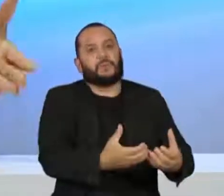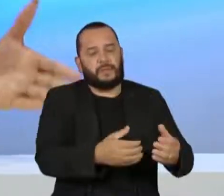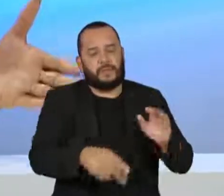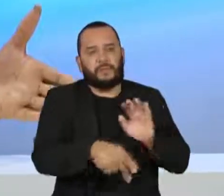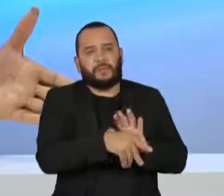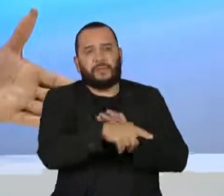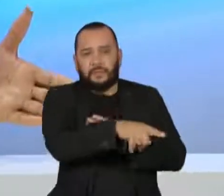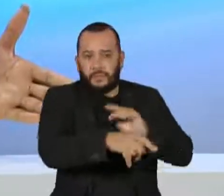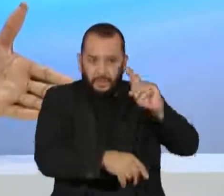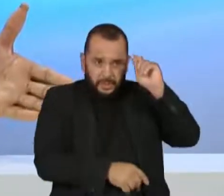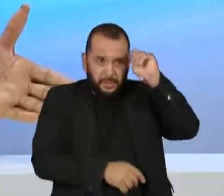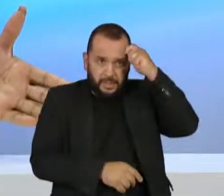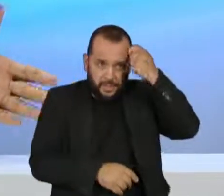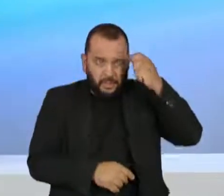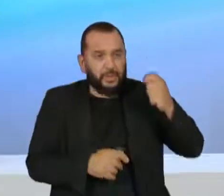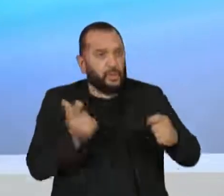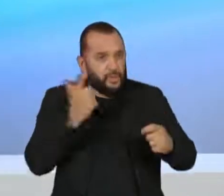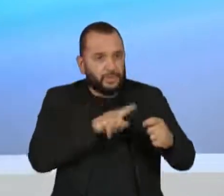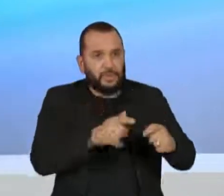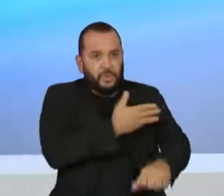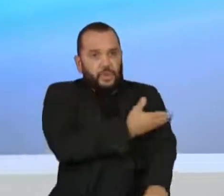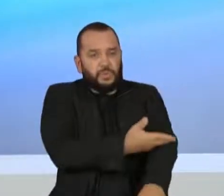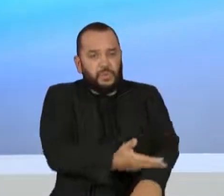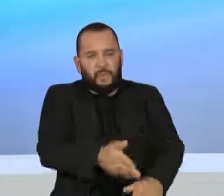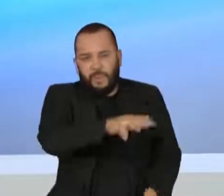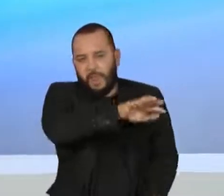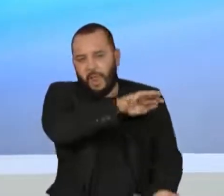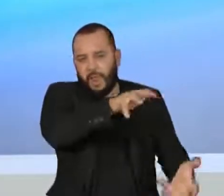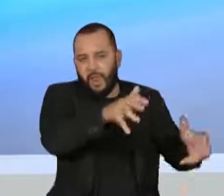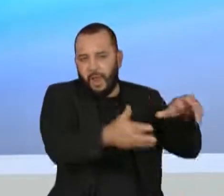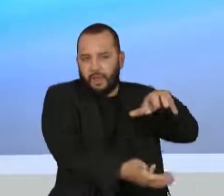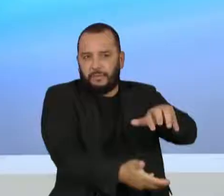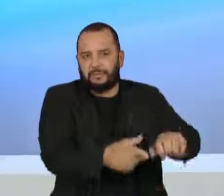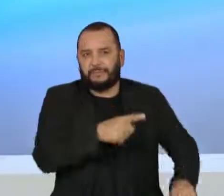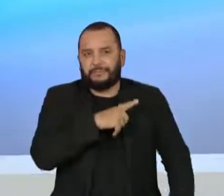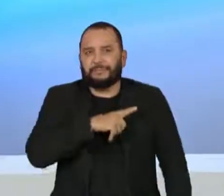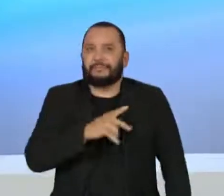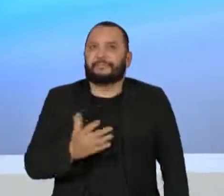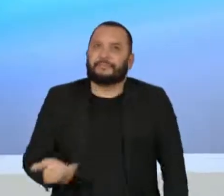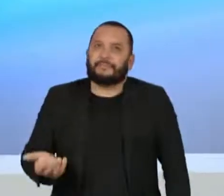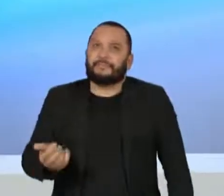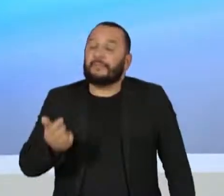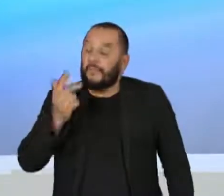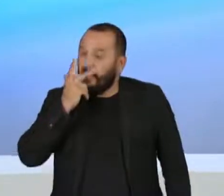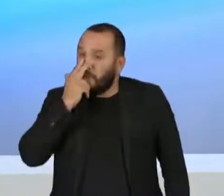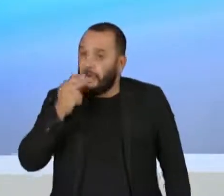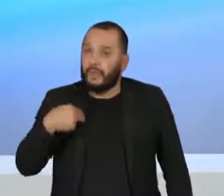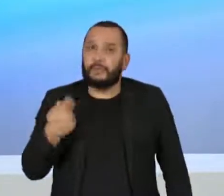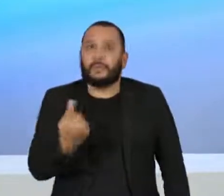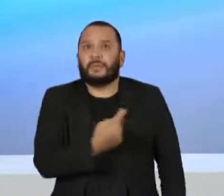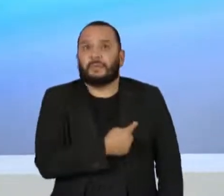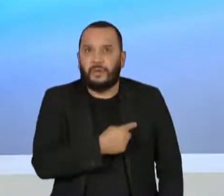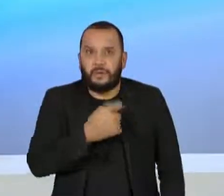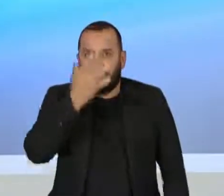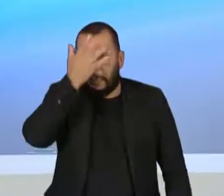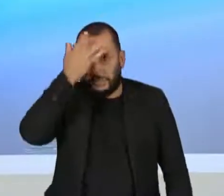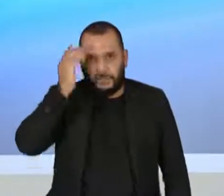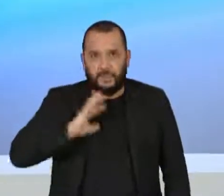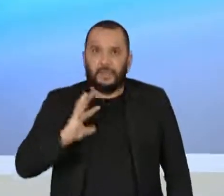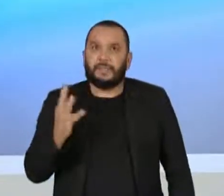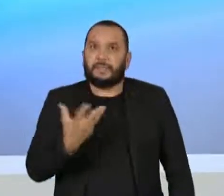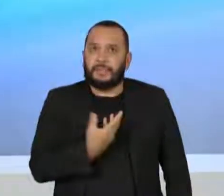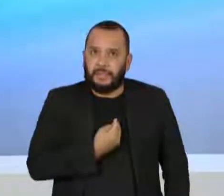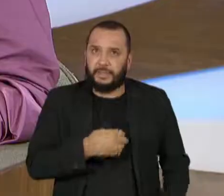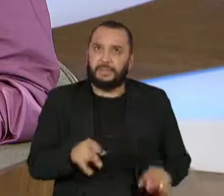propiciou a revolução do costume. Eu acho que nós, as pessoas trans, sobretudo as pessoas